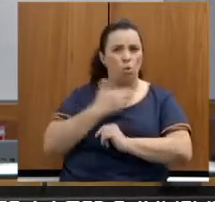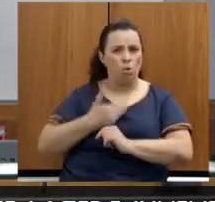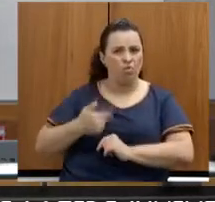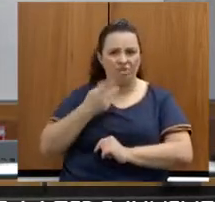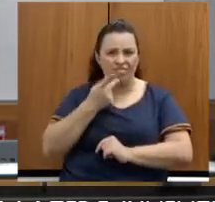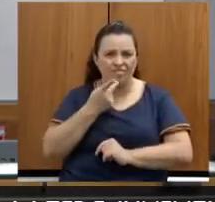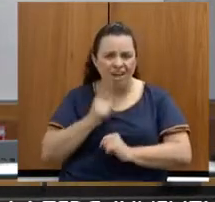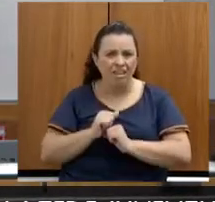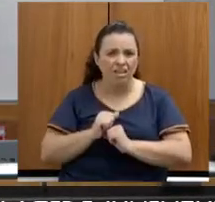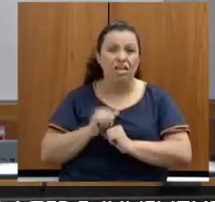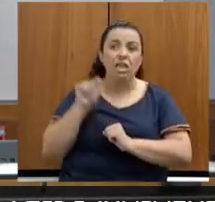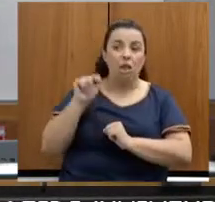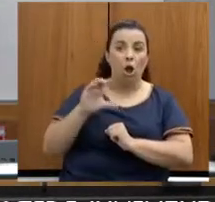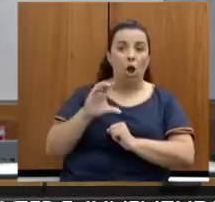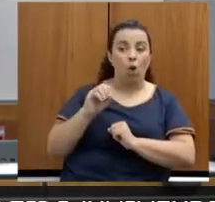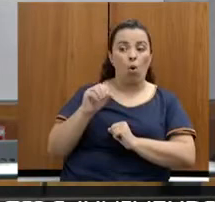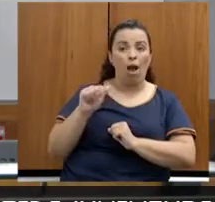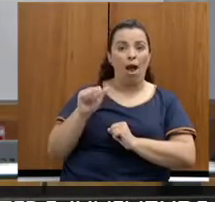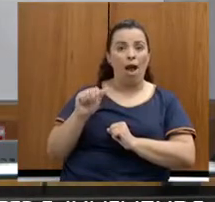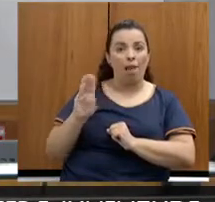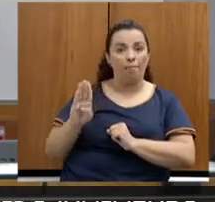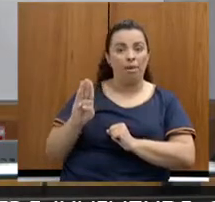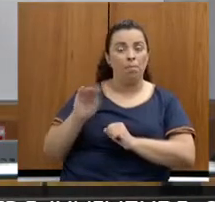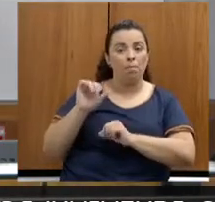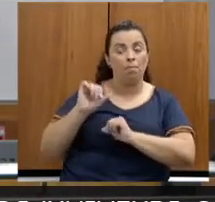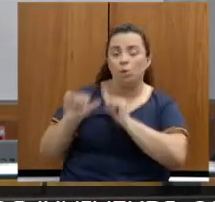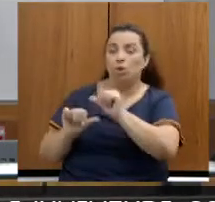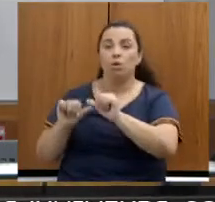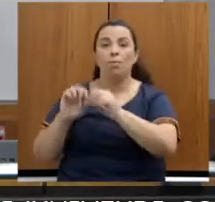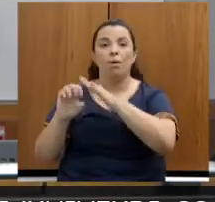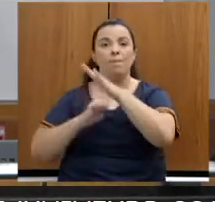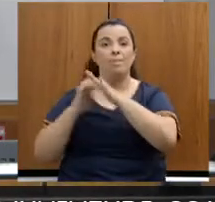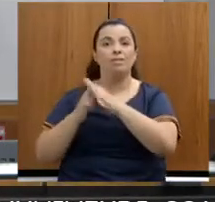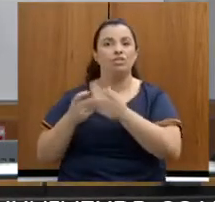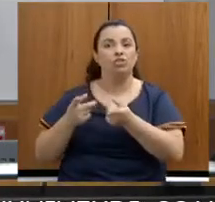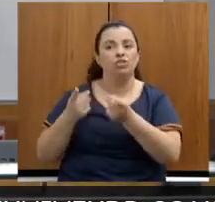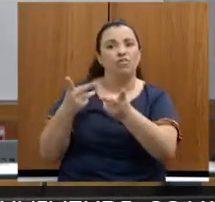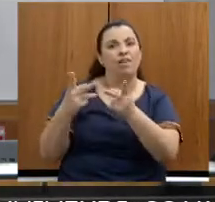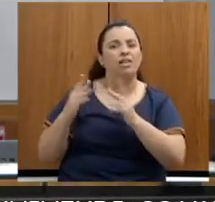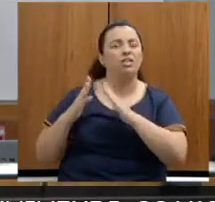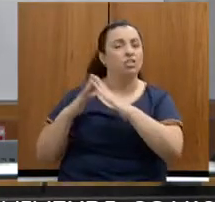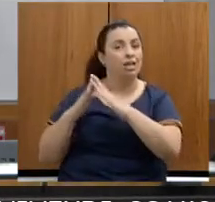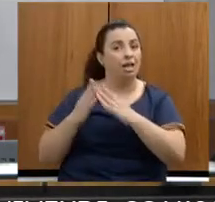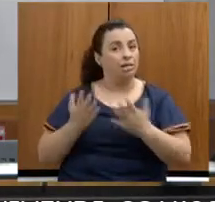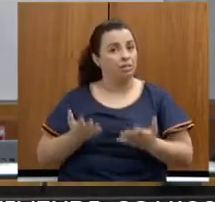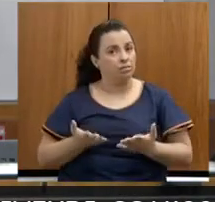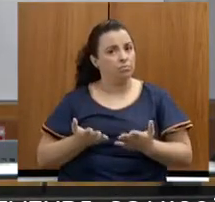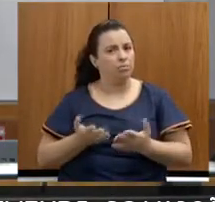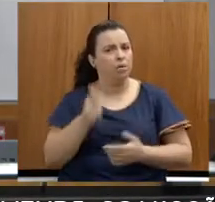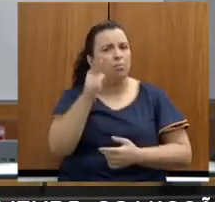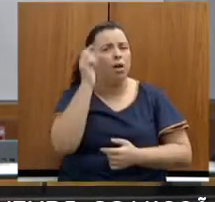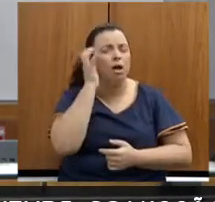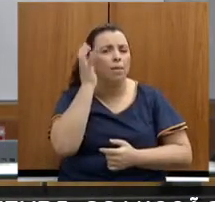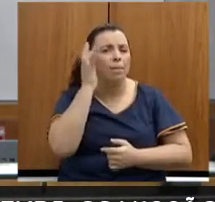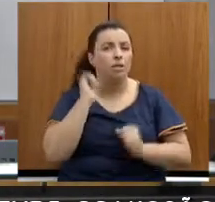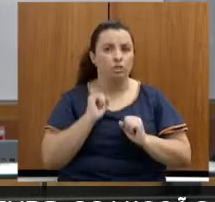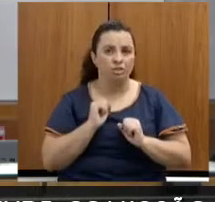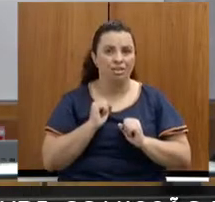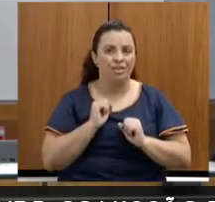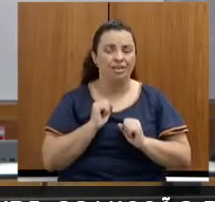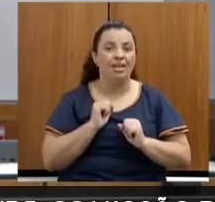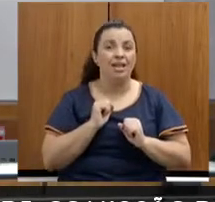uma empresa de administração de vendas de imóveis públicos. Para se ter uma ideia, recentemente, a companhia, visando ampliar seus rendimentos,